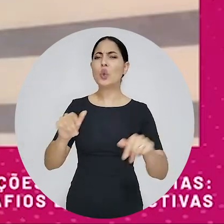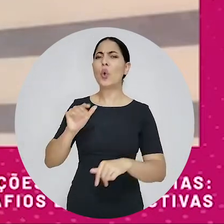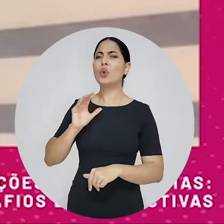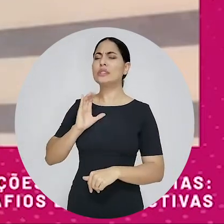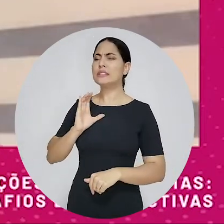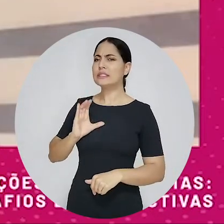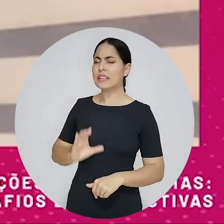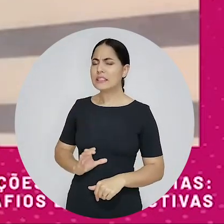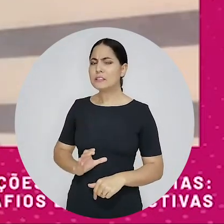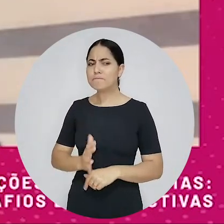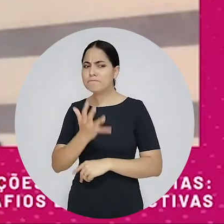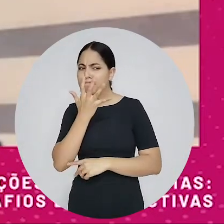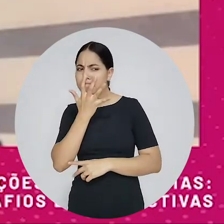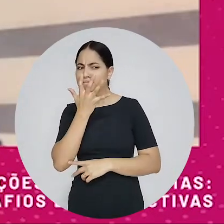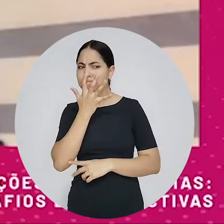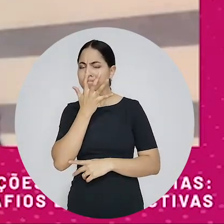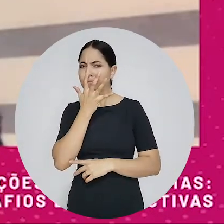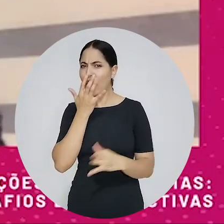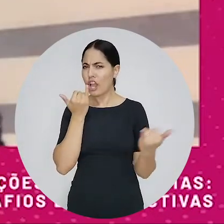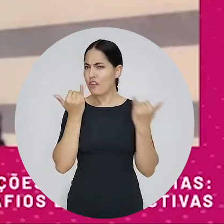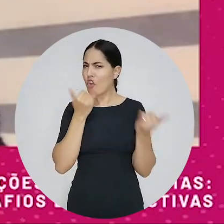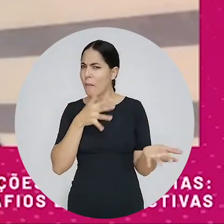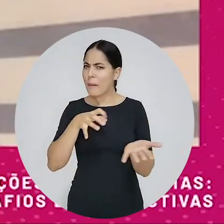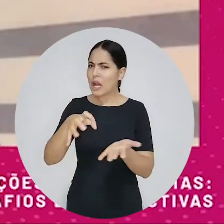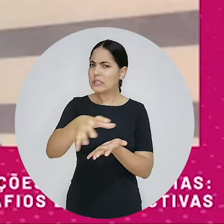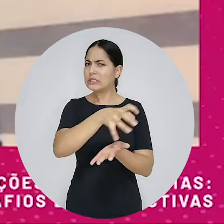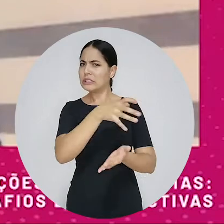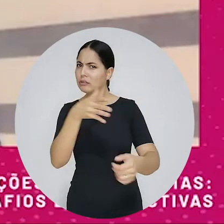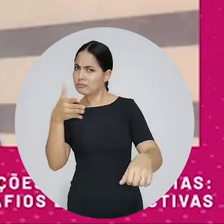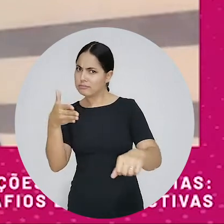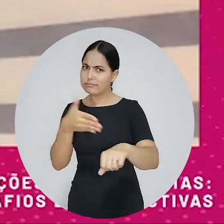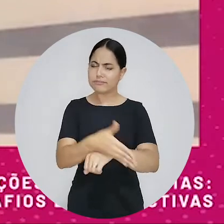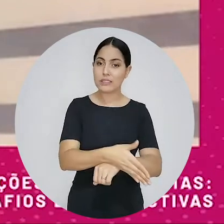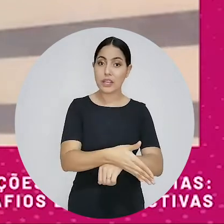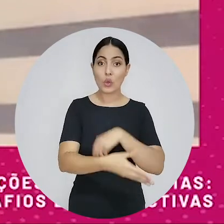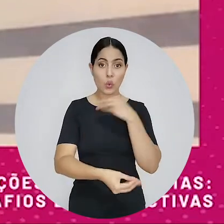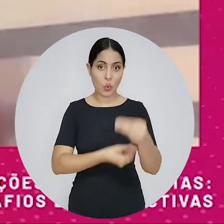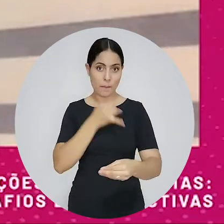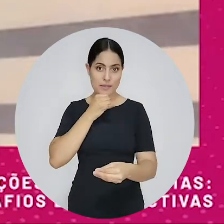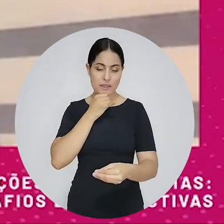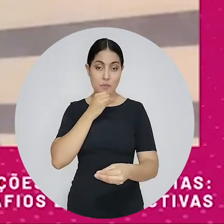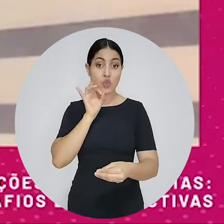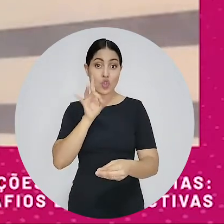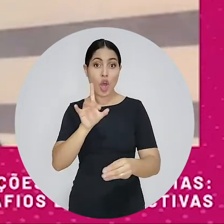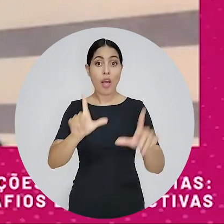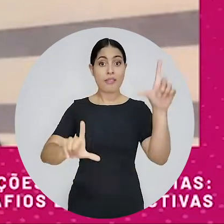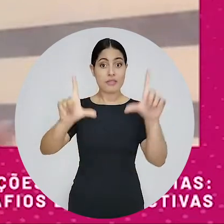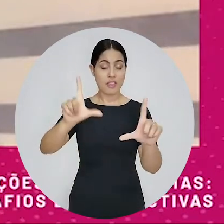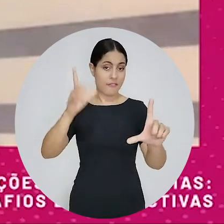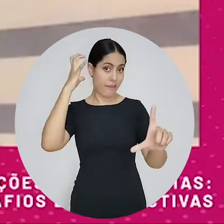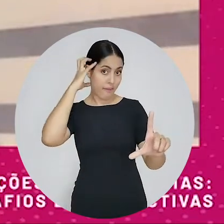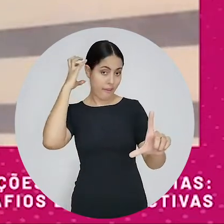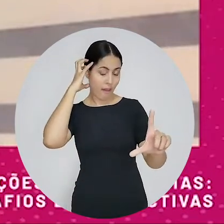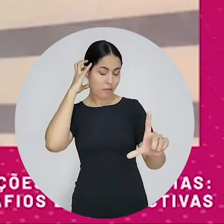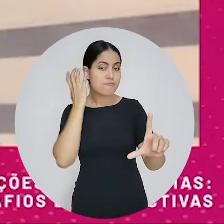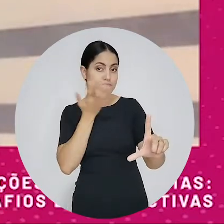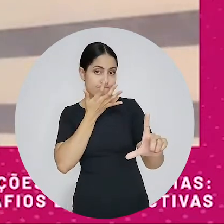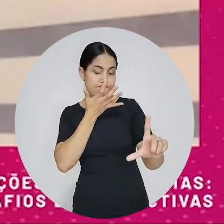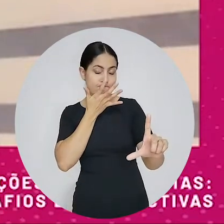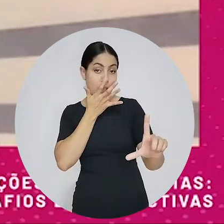os cidadãos se tornam não apenas consumidores das informações, que era quando você tinha a TV e o rádio, mas também